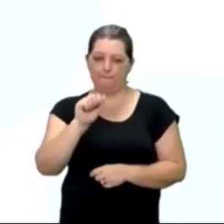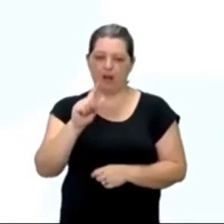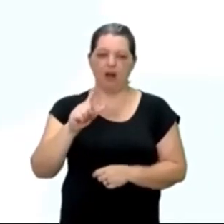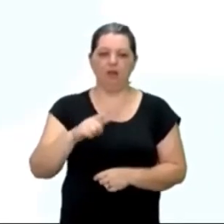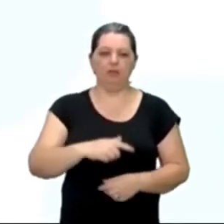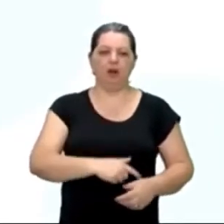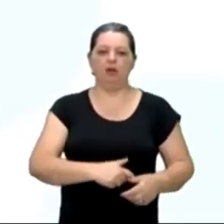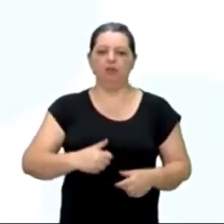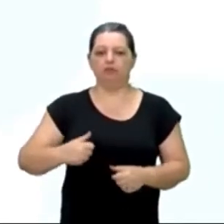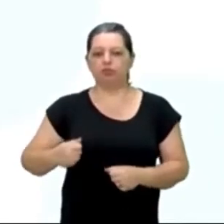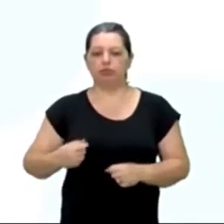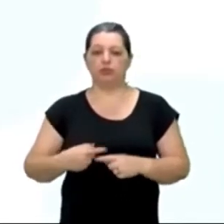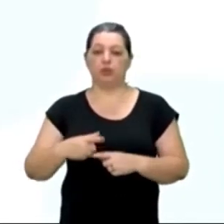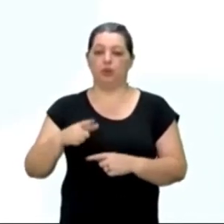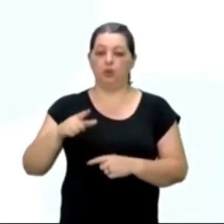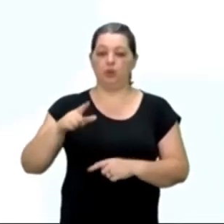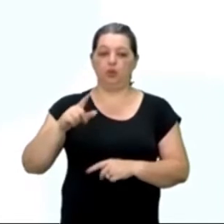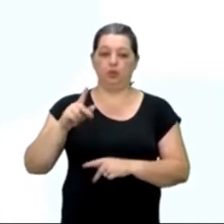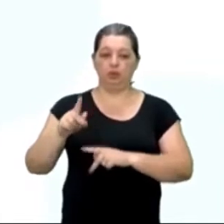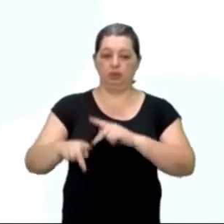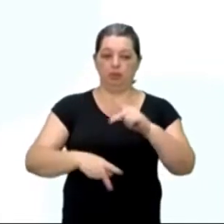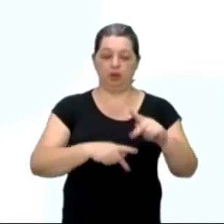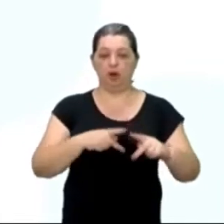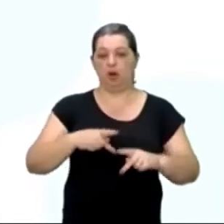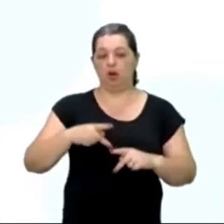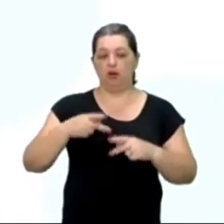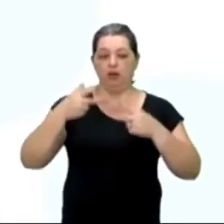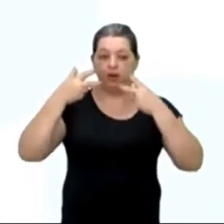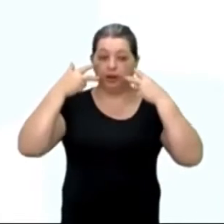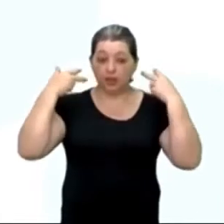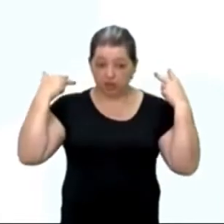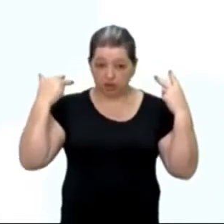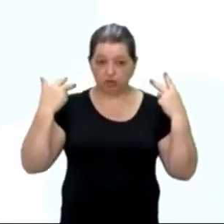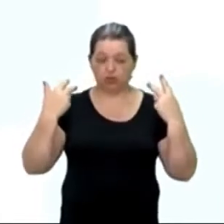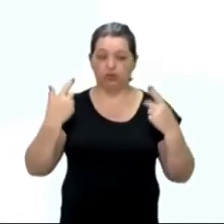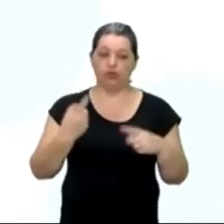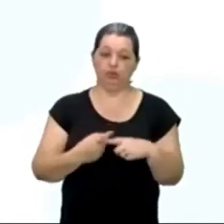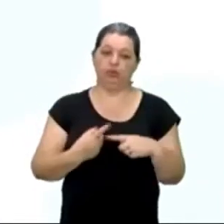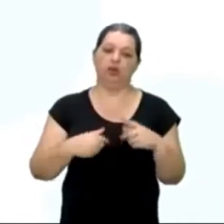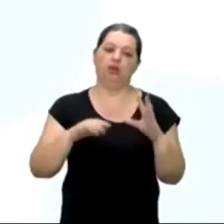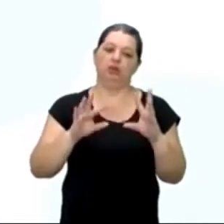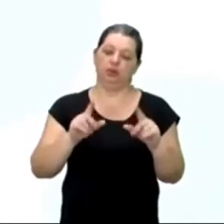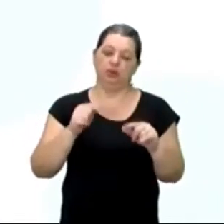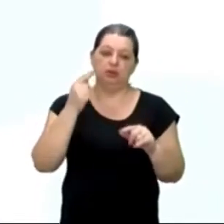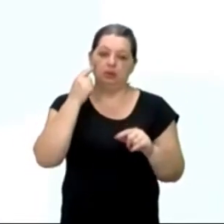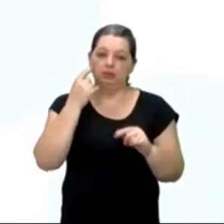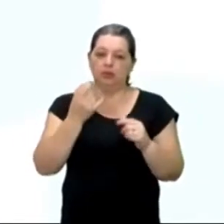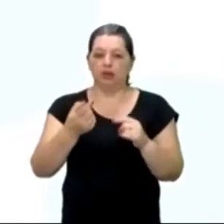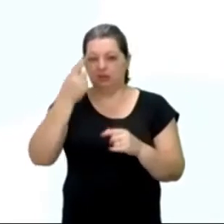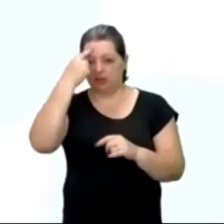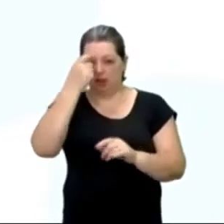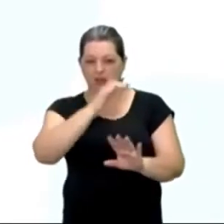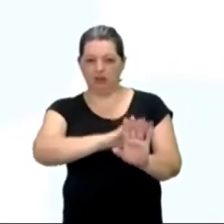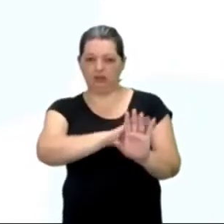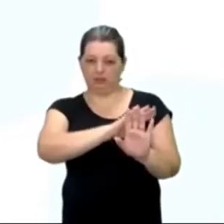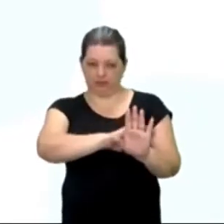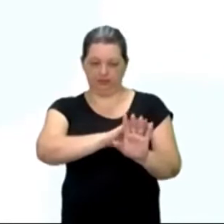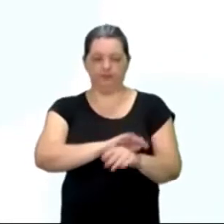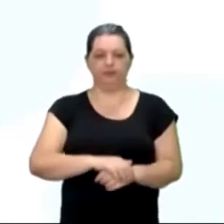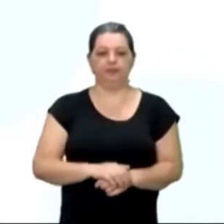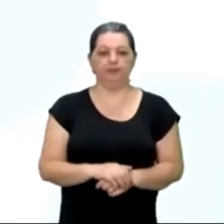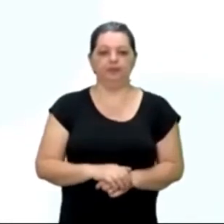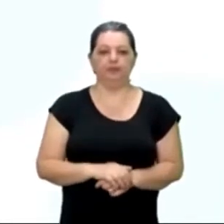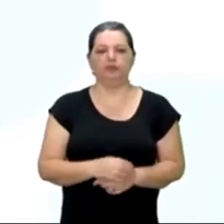descendo, os índios, recebendo eles, vou chamar de índios aqui, porque está tudo idealizado, então, olha só, como